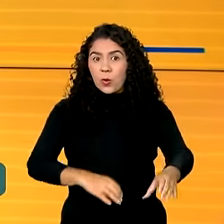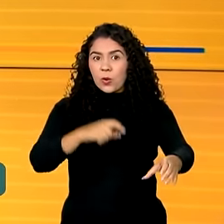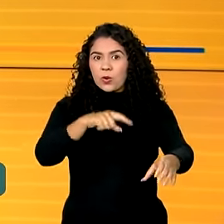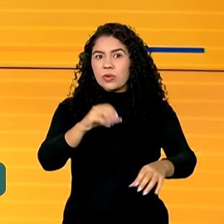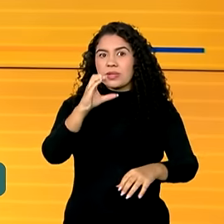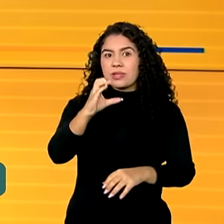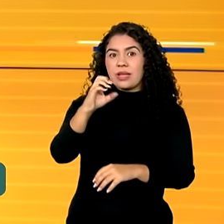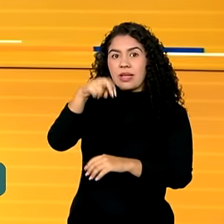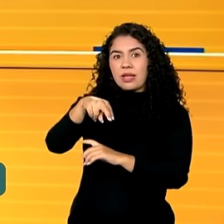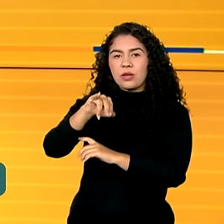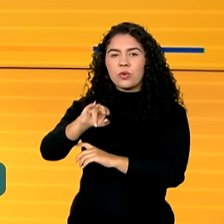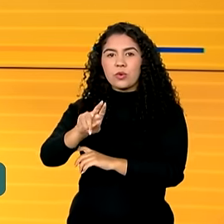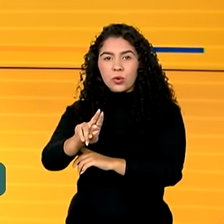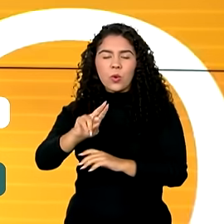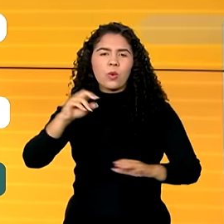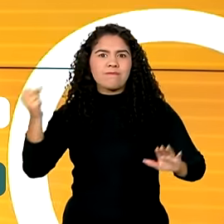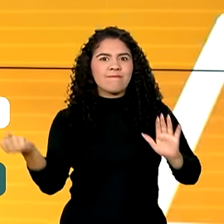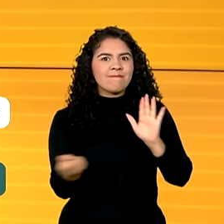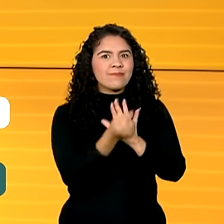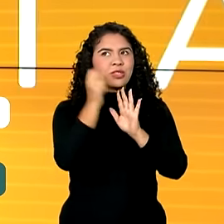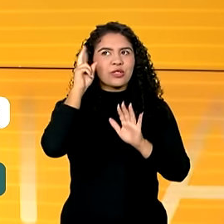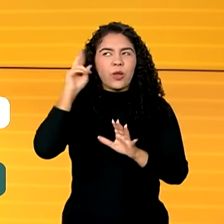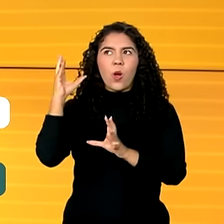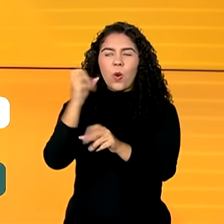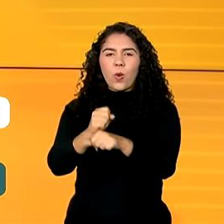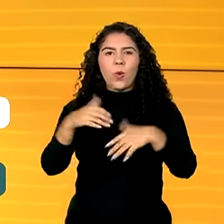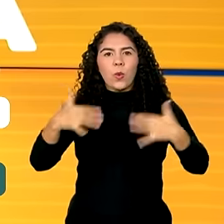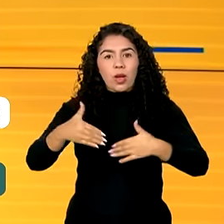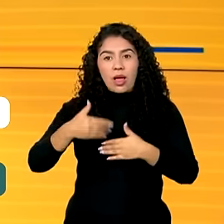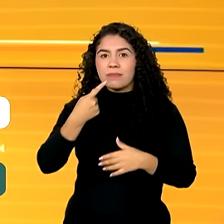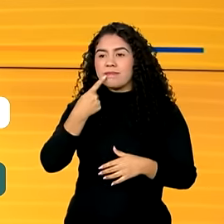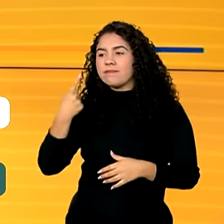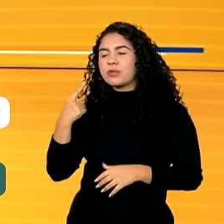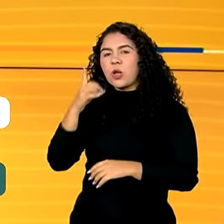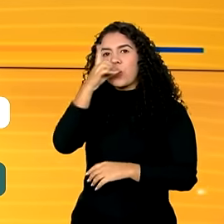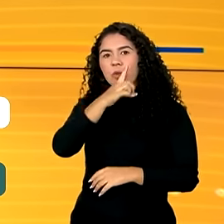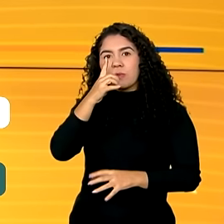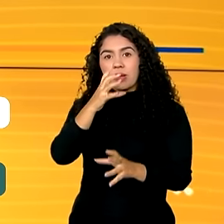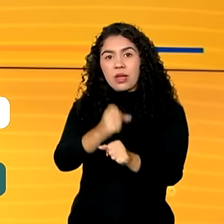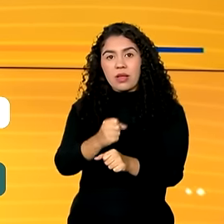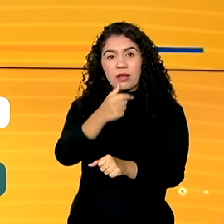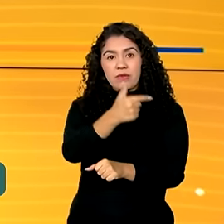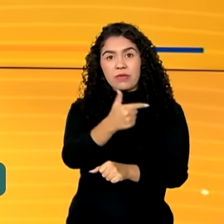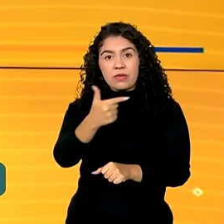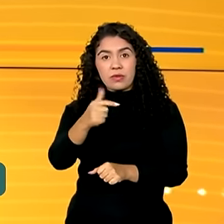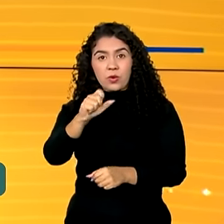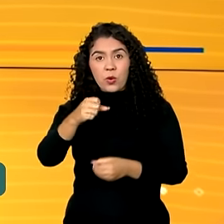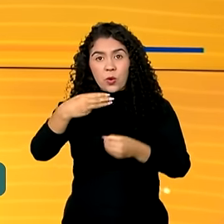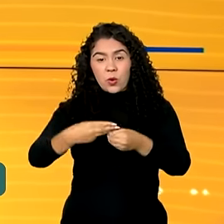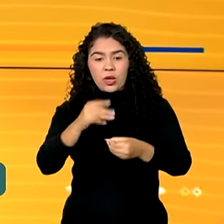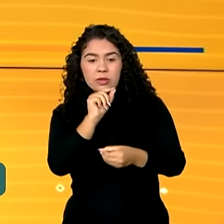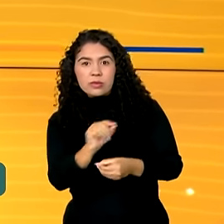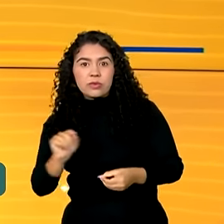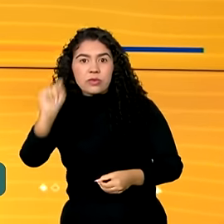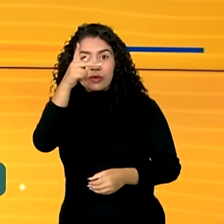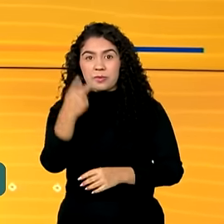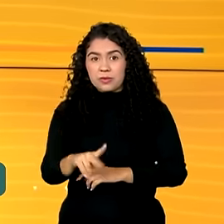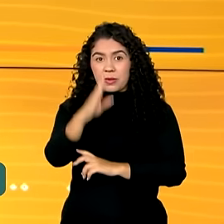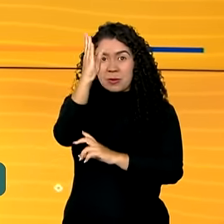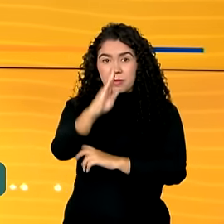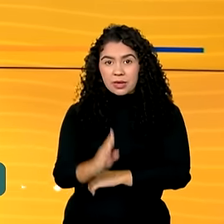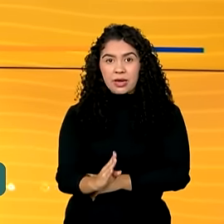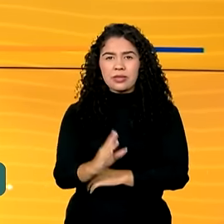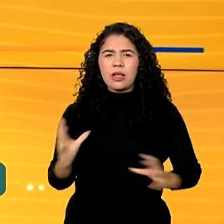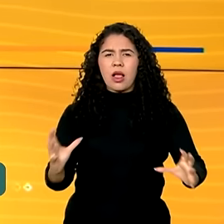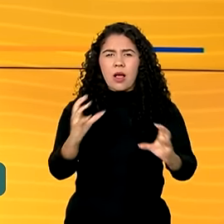da história realizado nesse domingo em 228 municípios brasileiros. O Enem dos Concursos